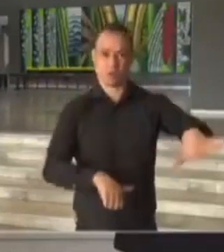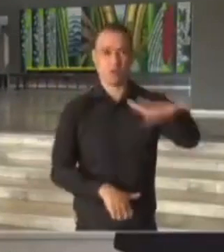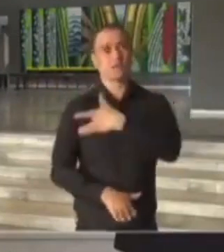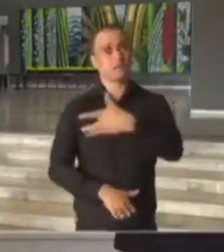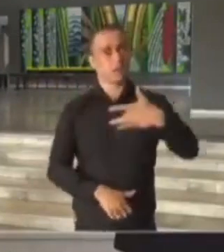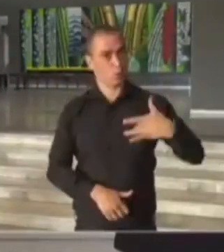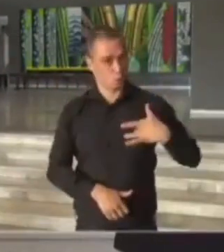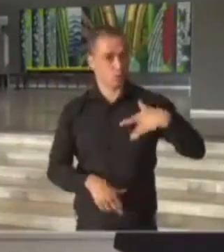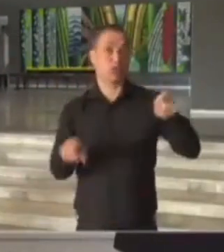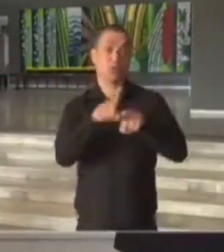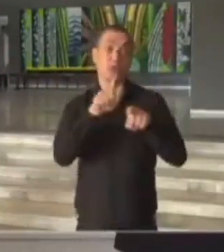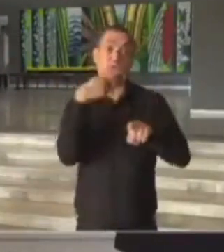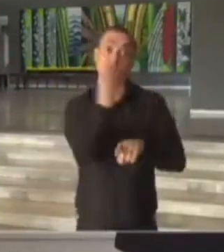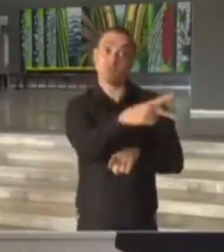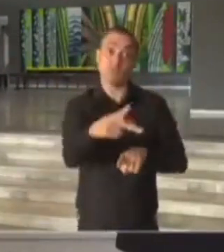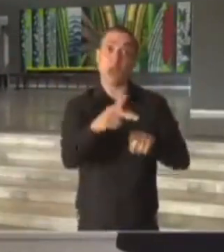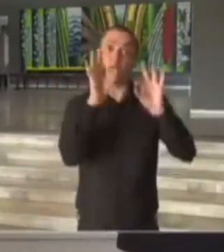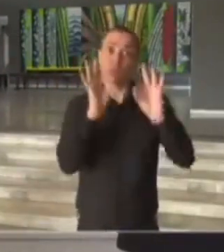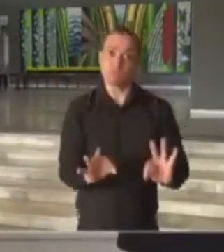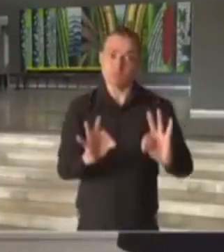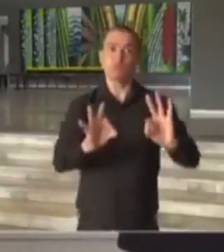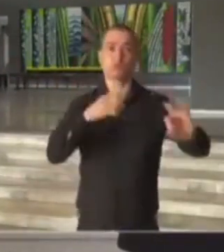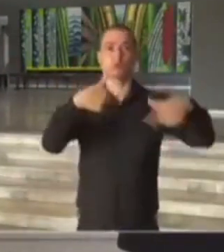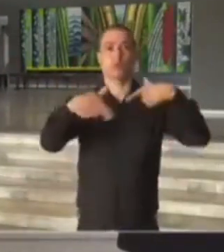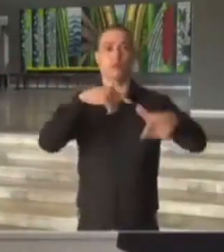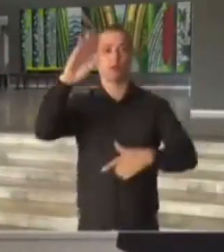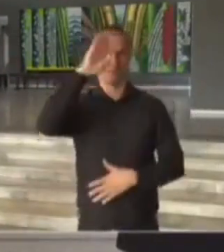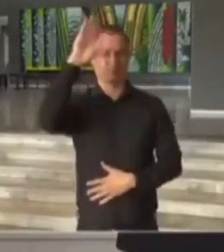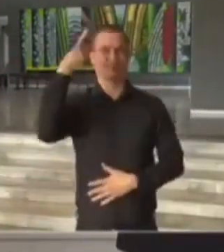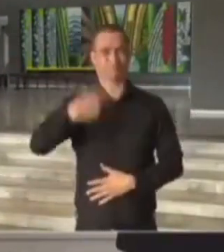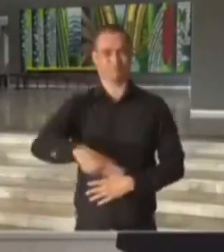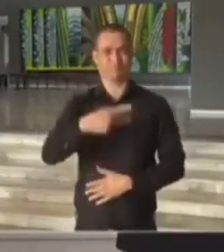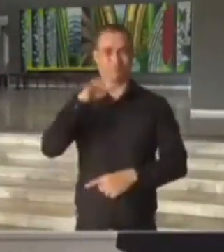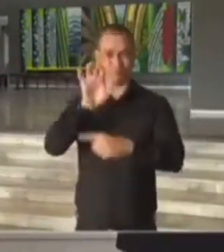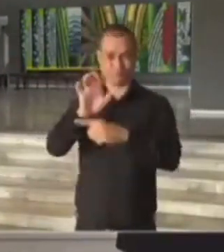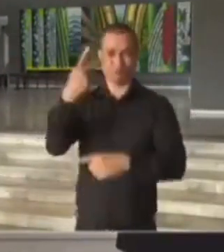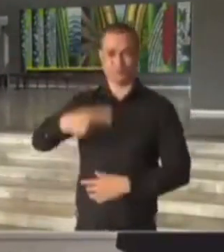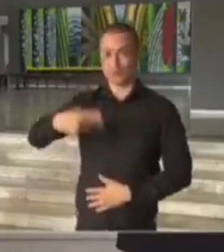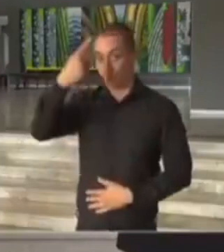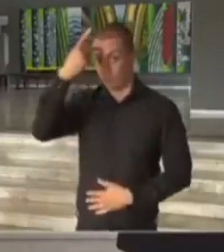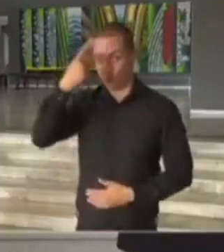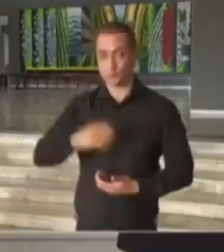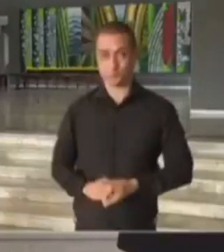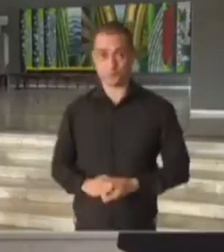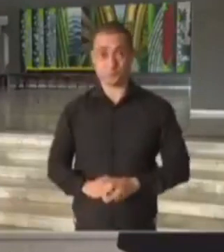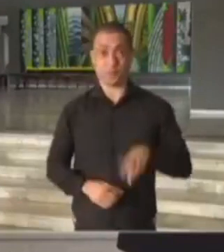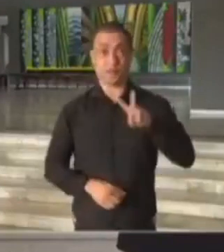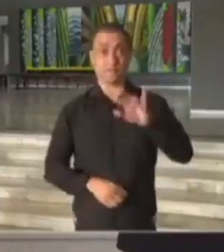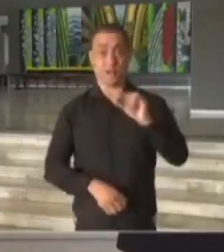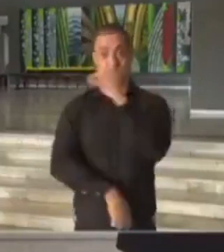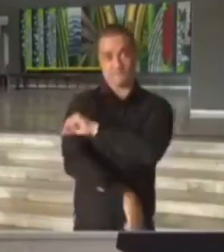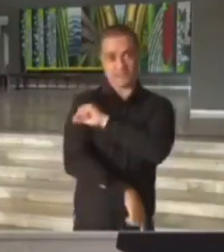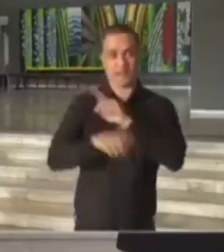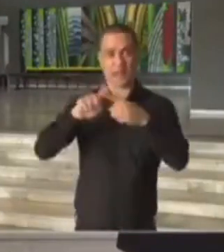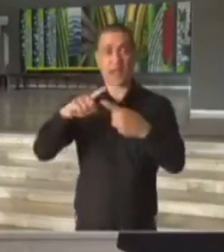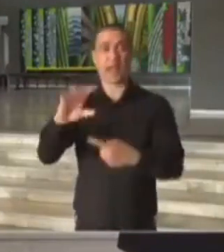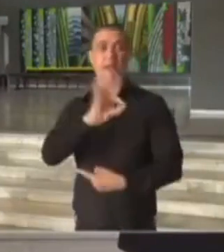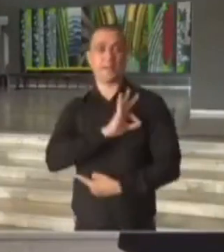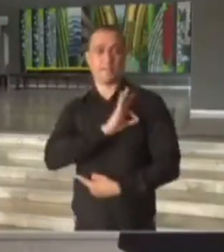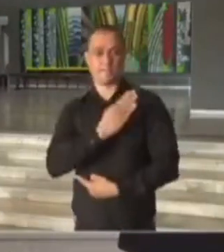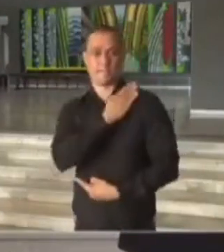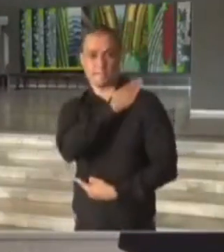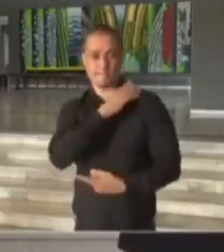aqueles que garantem os serviços essenciais aqui no Estado de São Paulo. Serão vacinados os policiais militares,